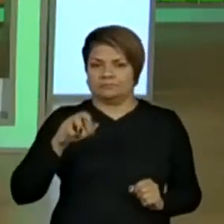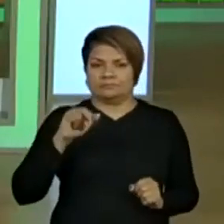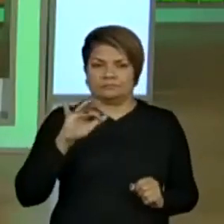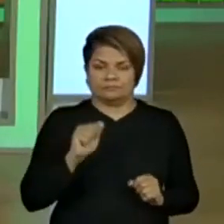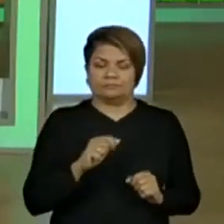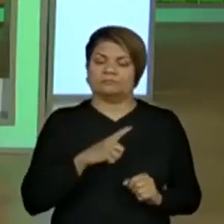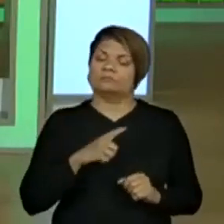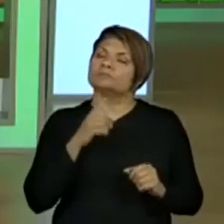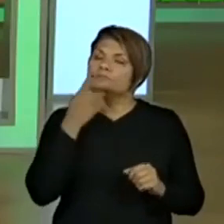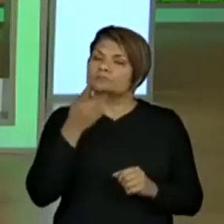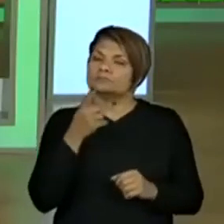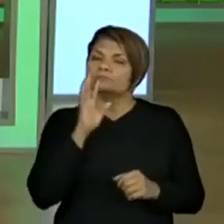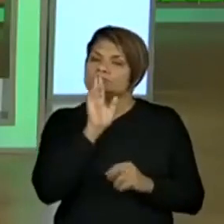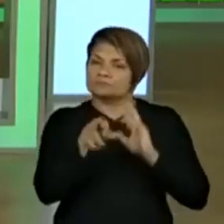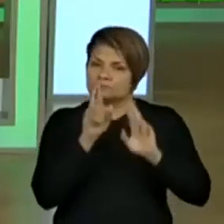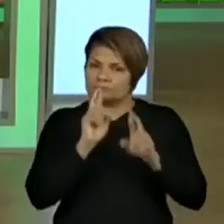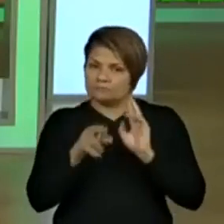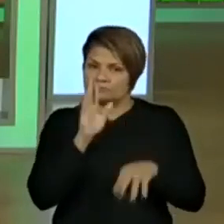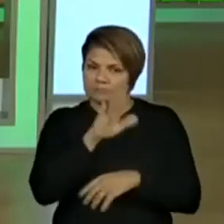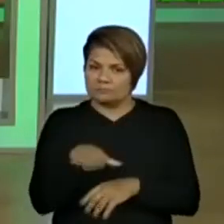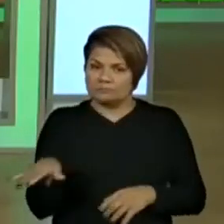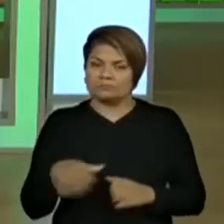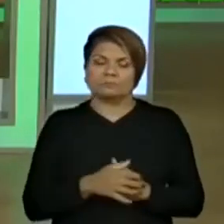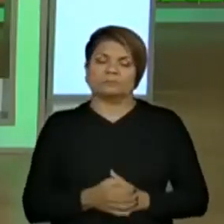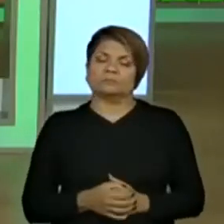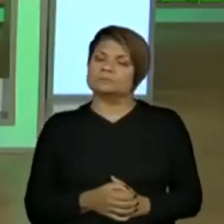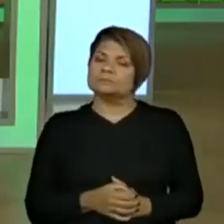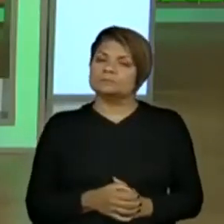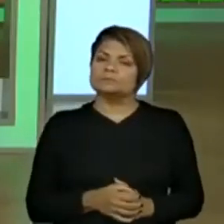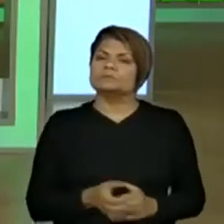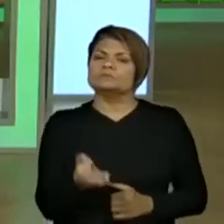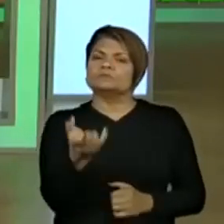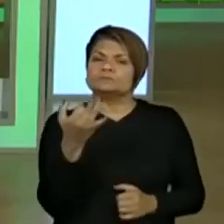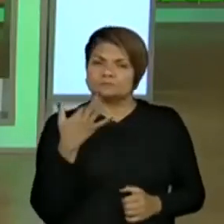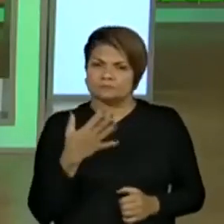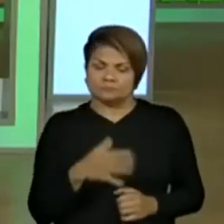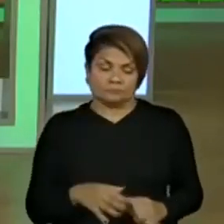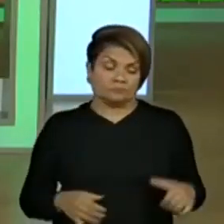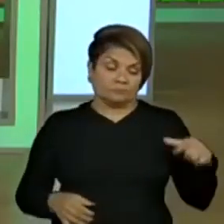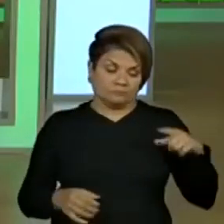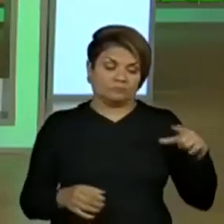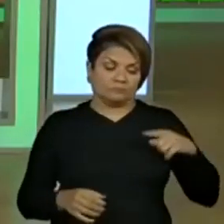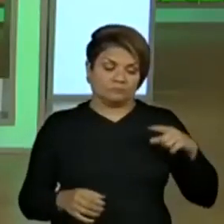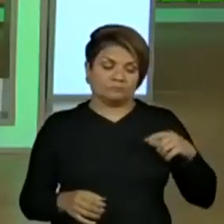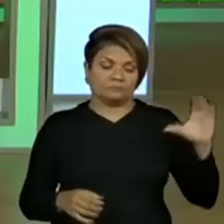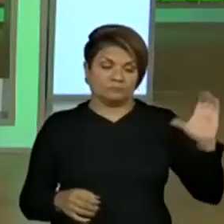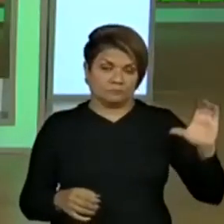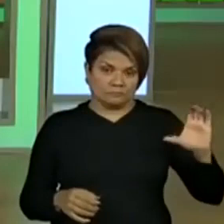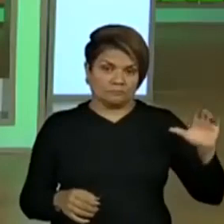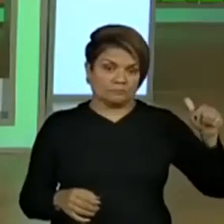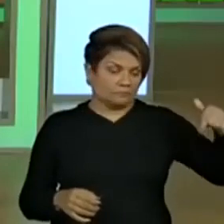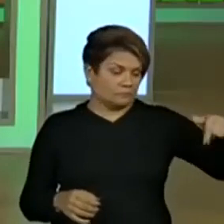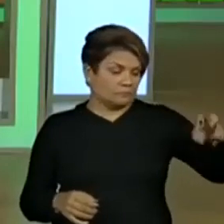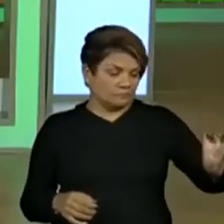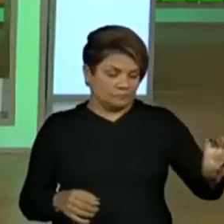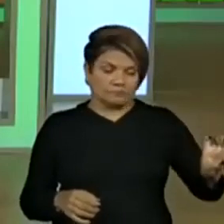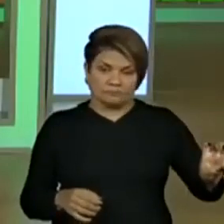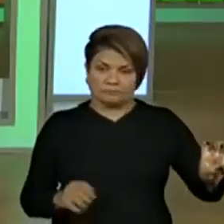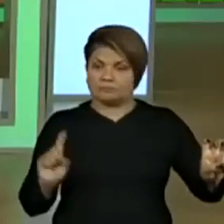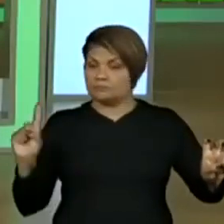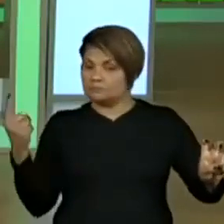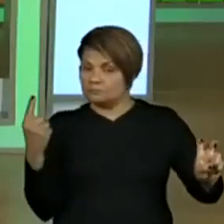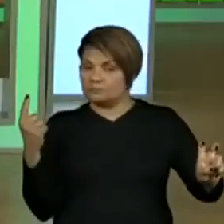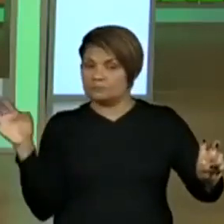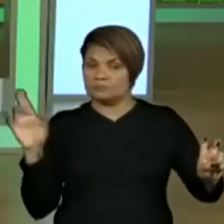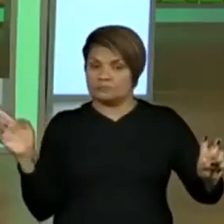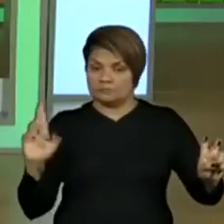estão respondendo. Então, alunos da Pró-Maria, quanto falta? Eu já tenho 75. Falta para completar um real. E aí?